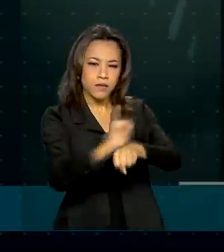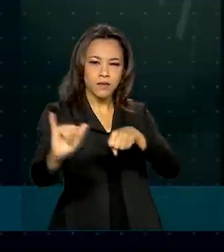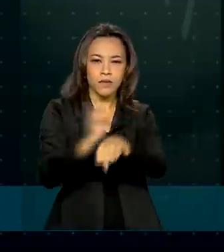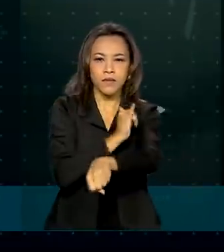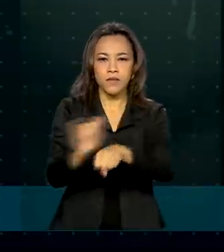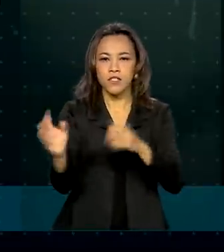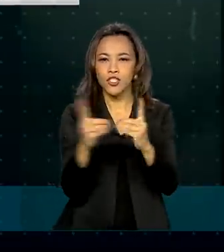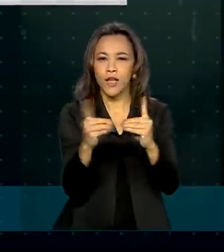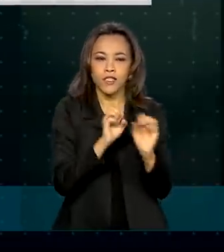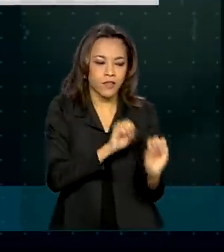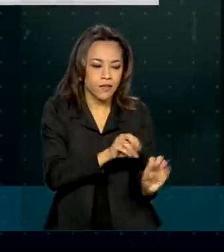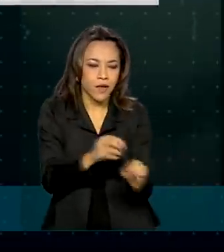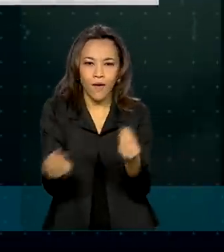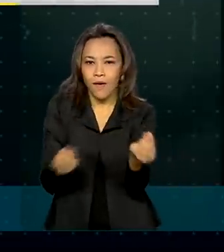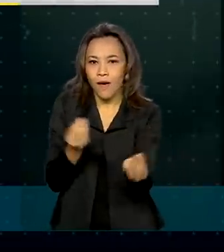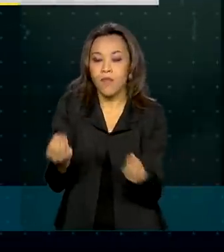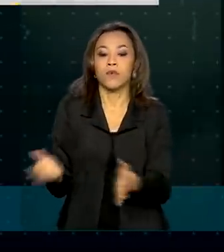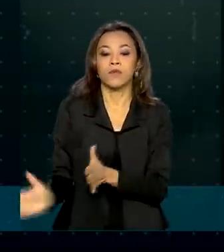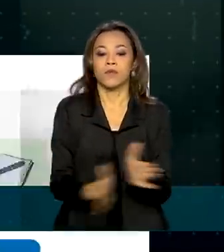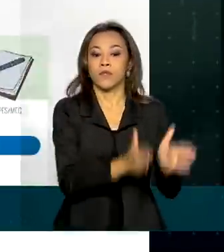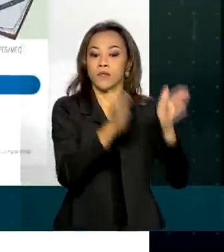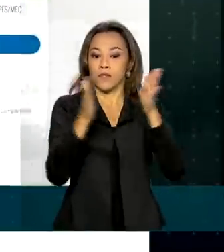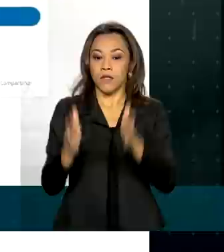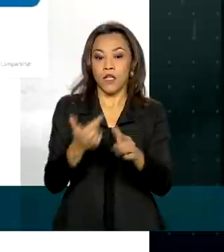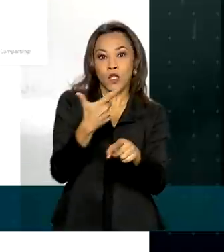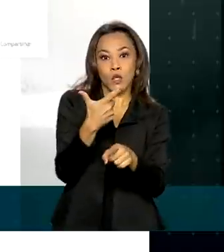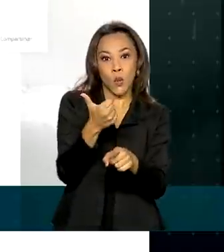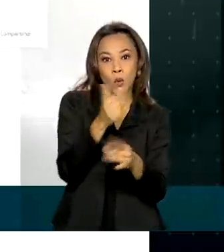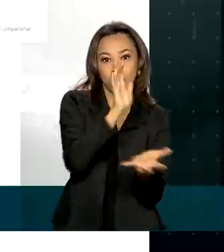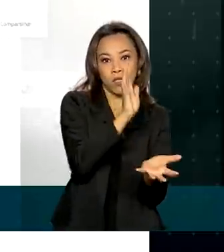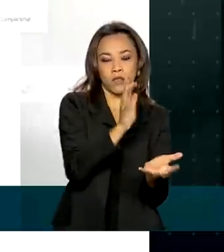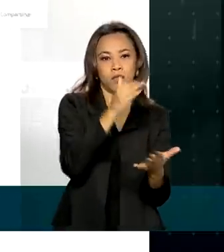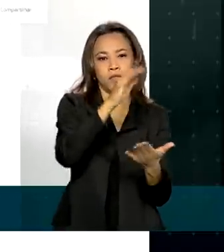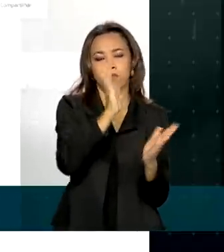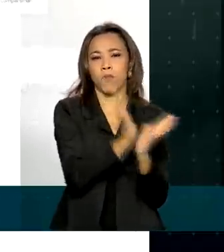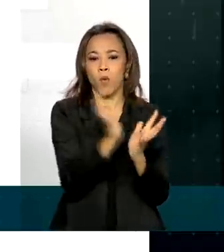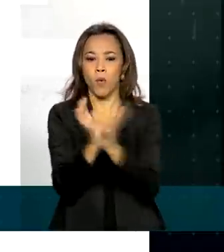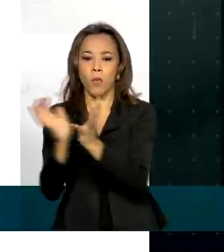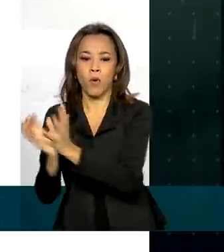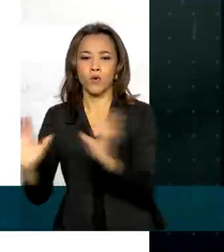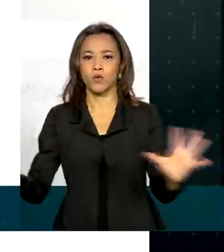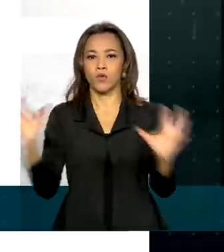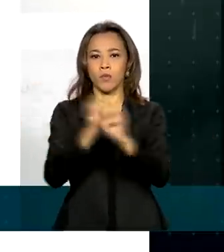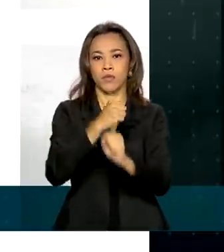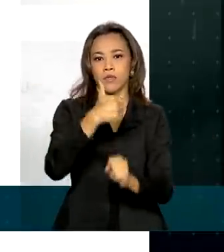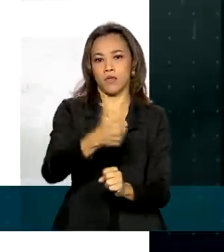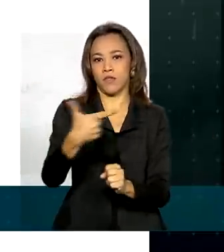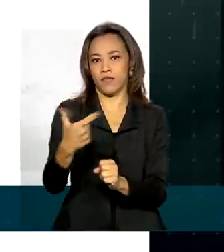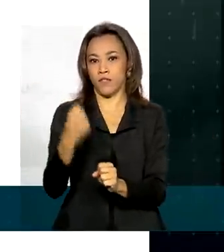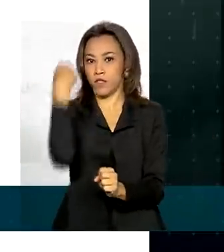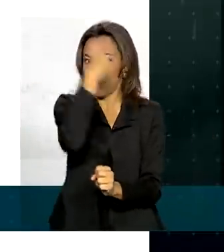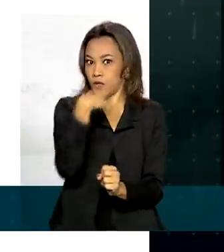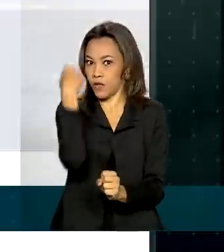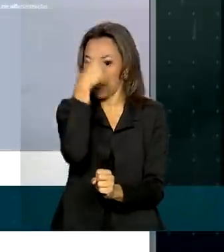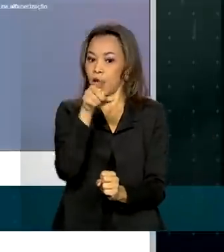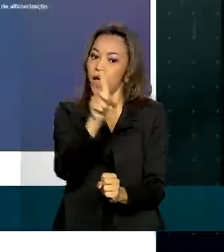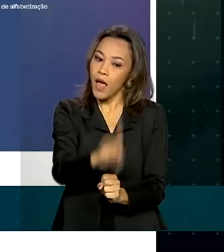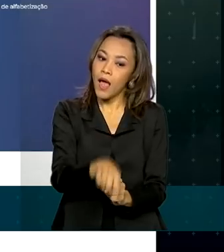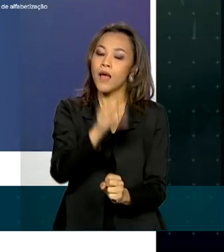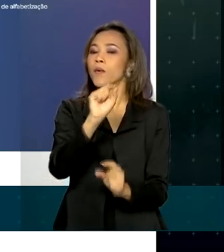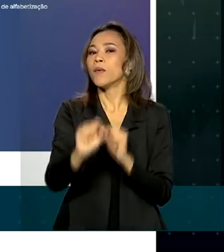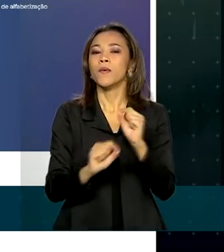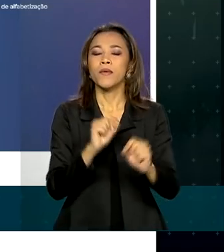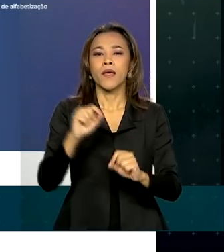aluno. Serão 12 módulos distribuídos em 120 horas. A capacitação faz parte do programa